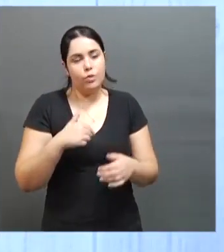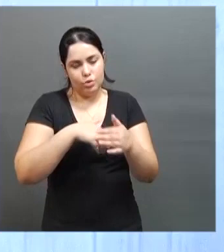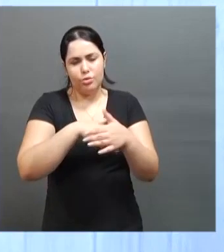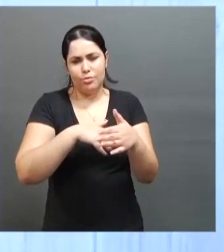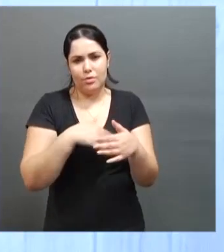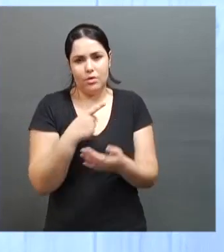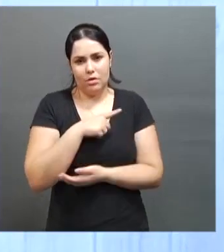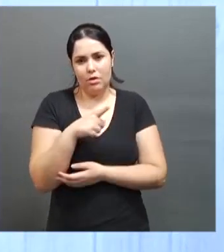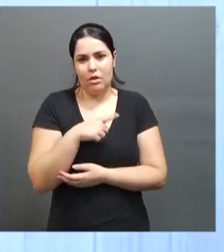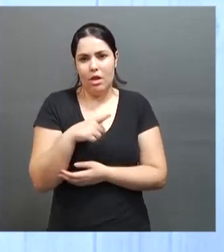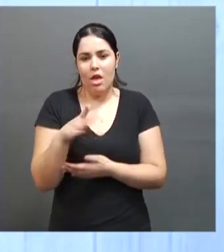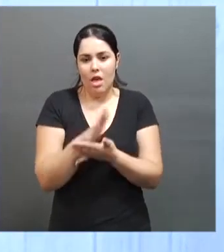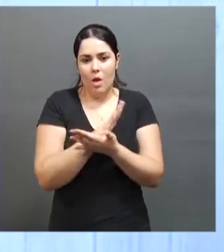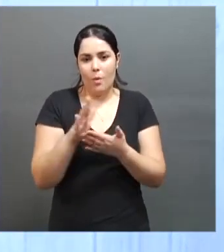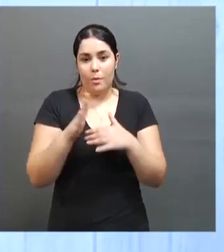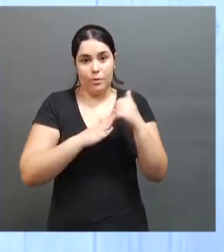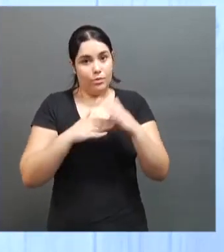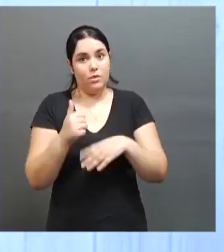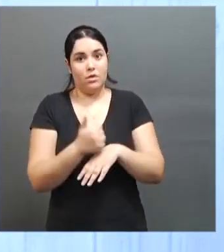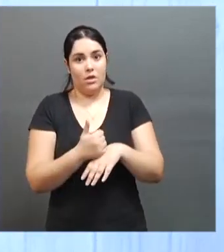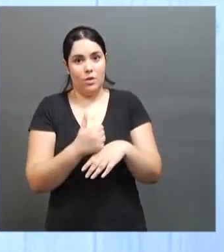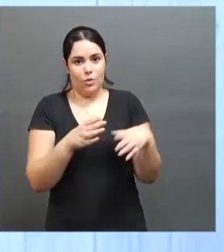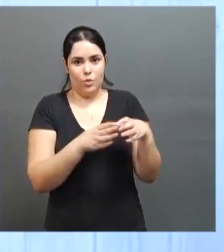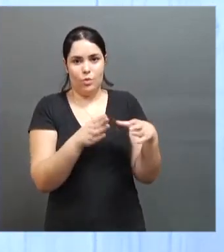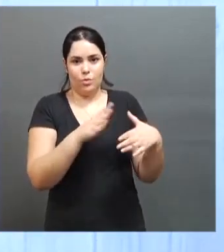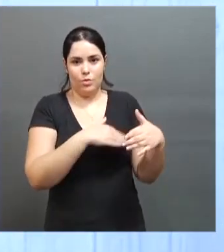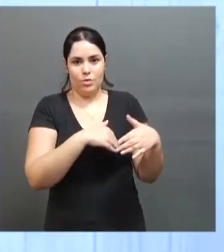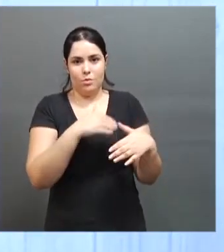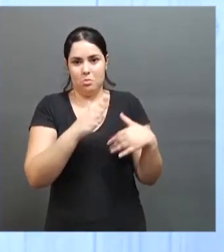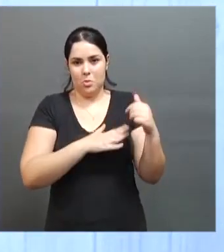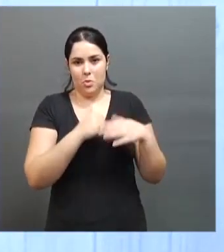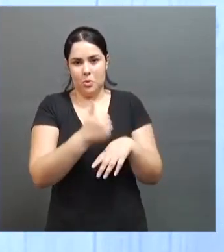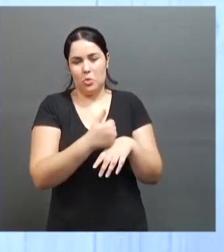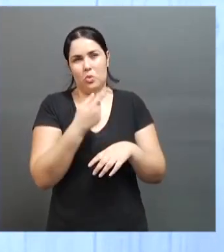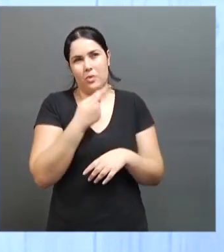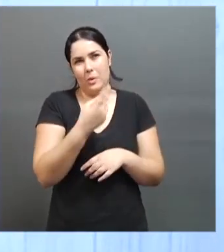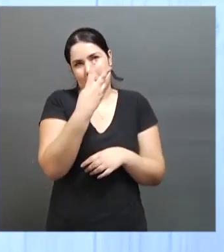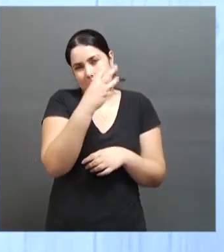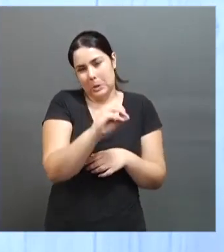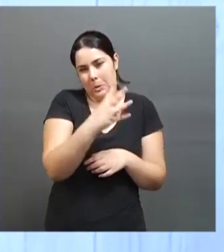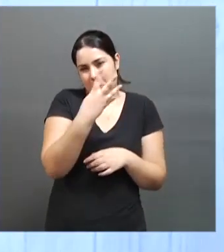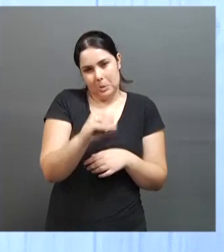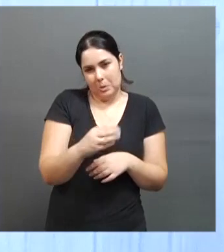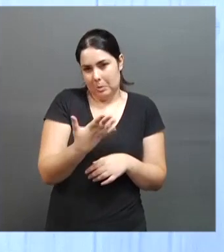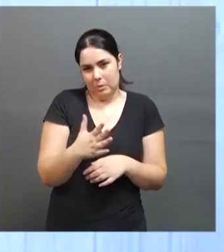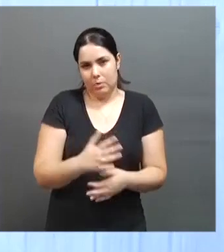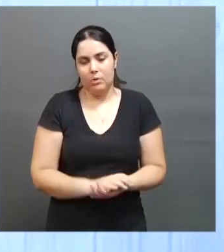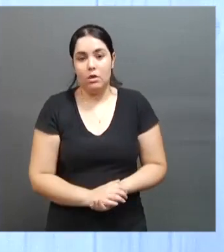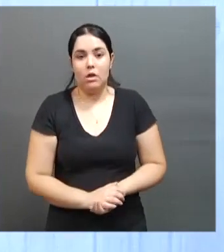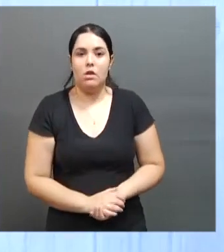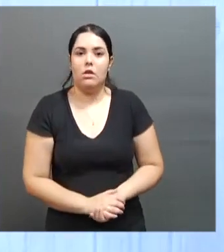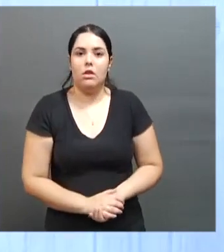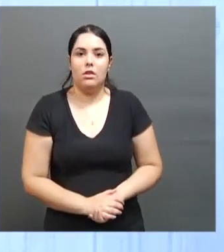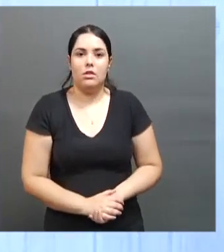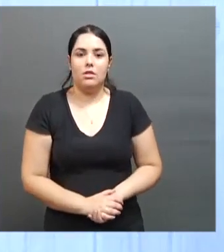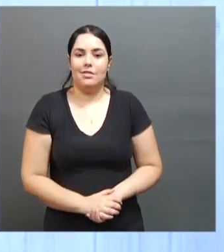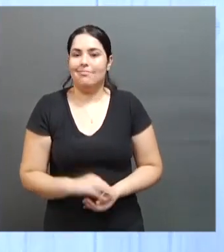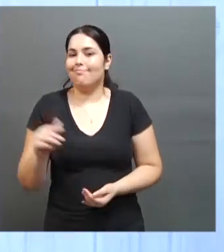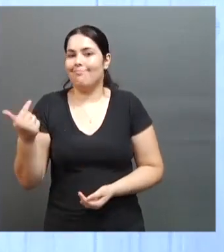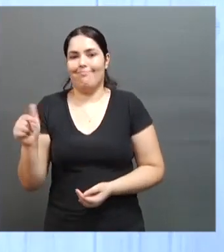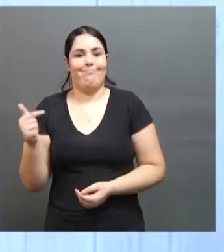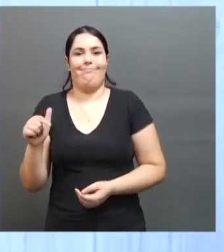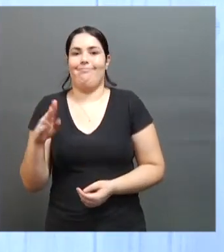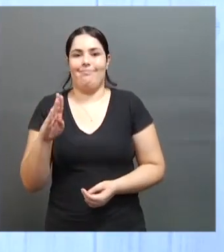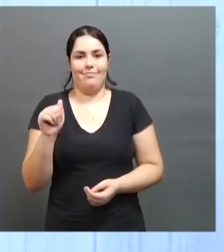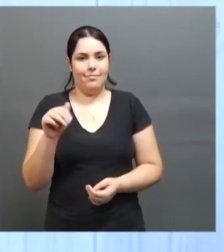os clubes profissionais, né, então, gente fala, assim, de 30, 40 clubes no Brasil, então, fora isso, nós não temos